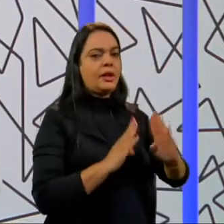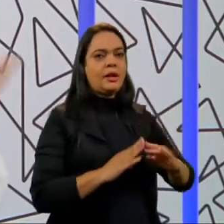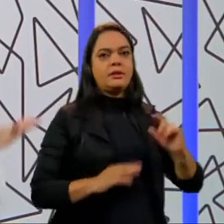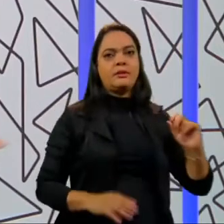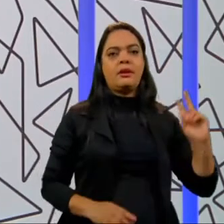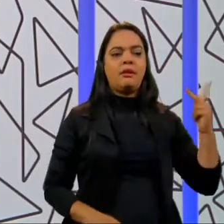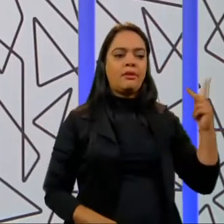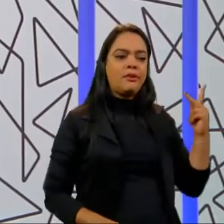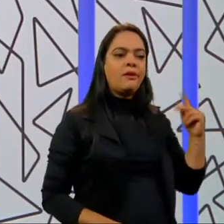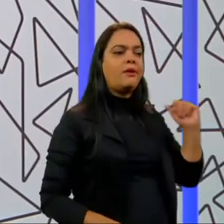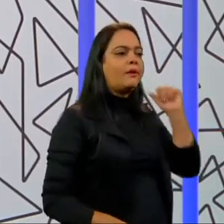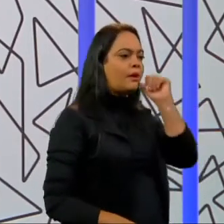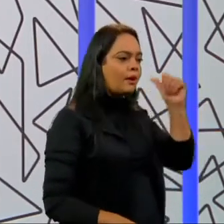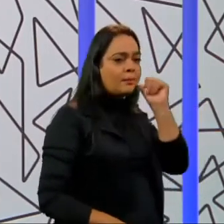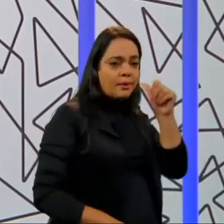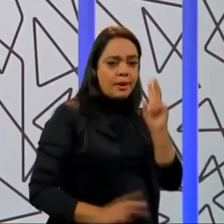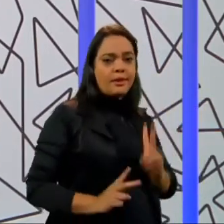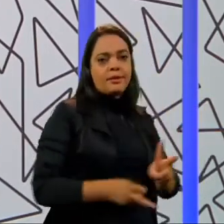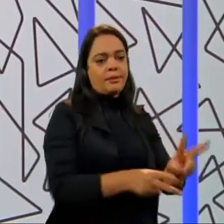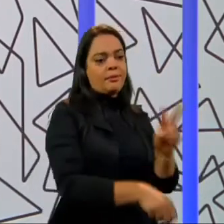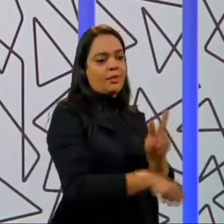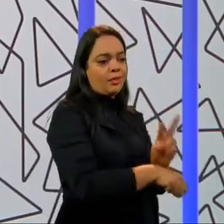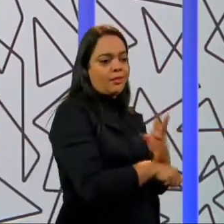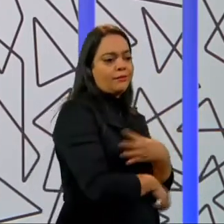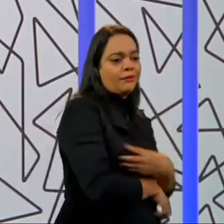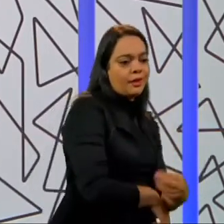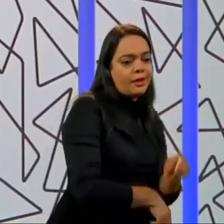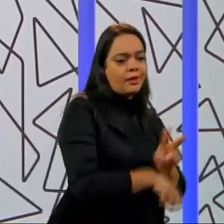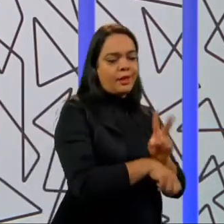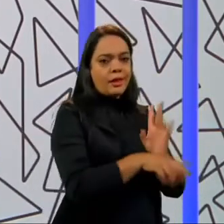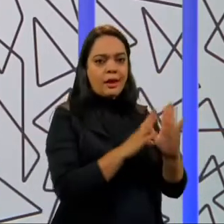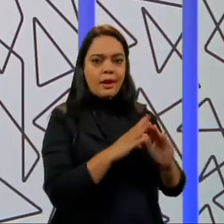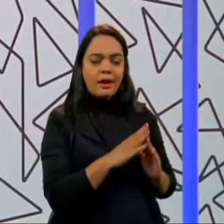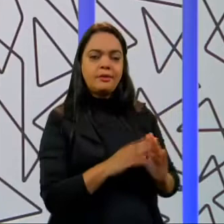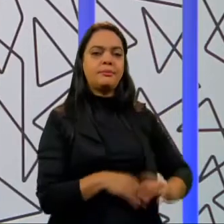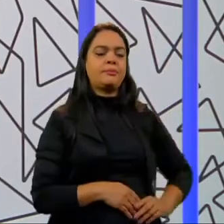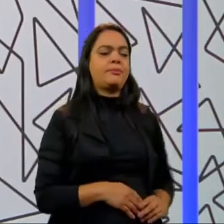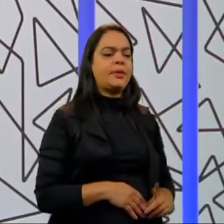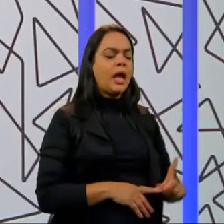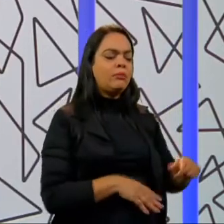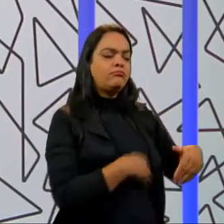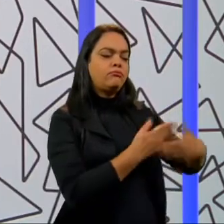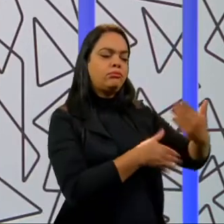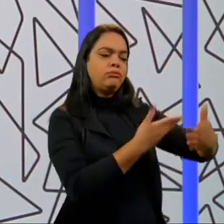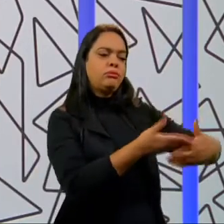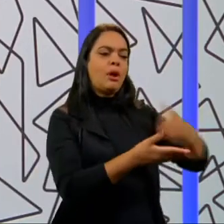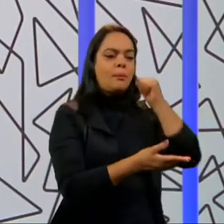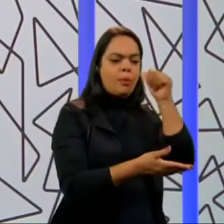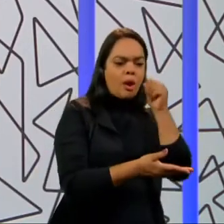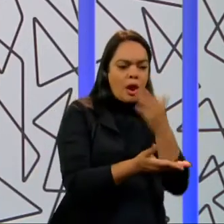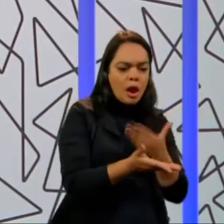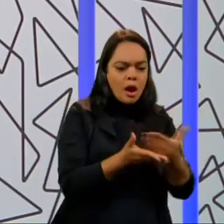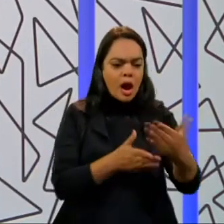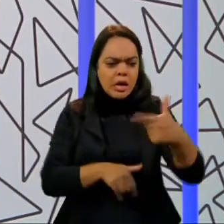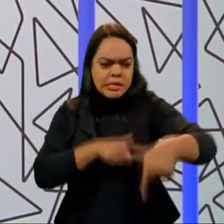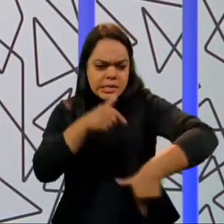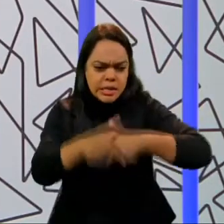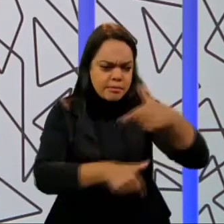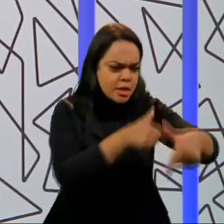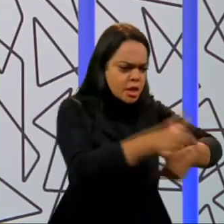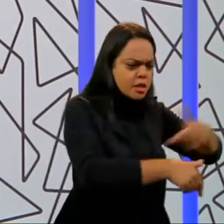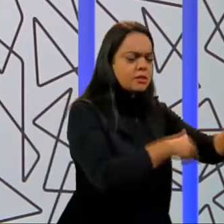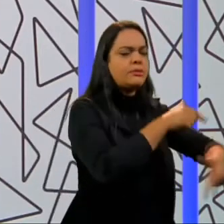historicamente elas eram feitas pelas mulheres e depois que as mulheres se inserem no mercado de trabalho e têm